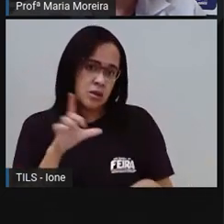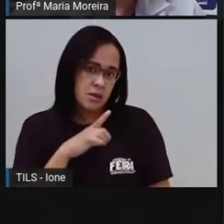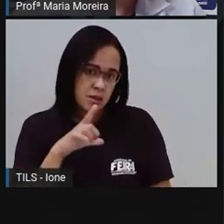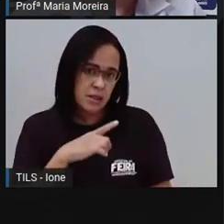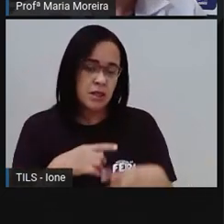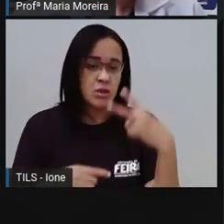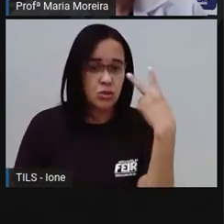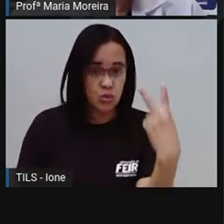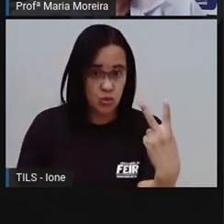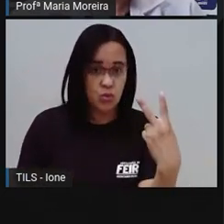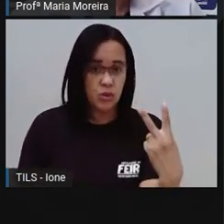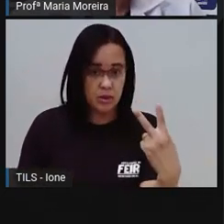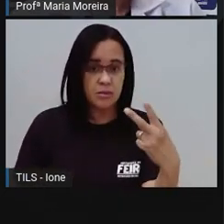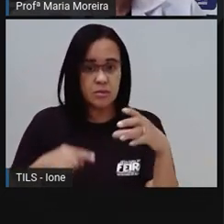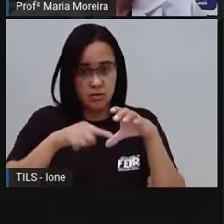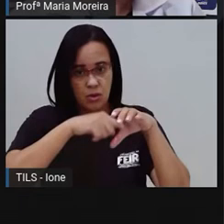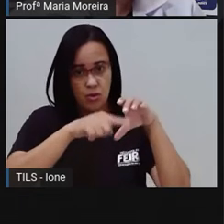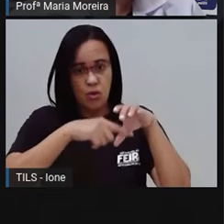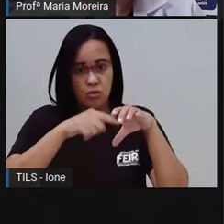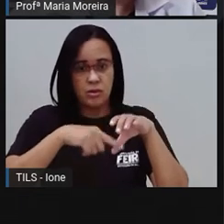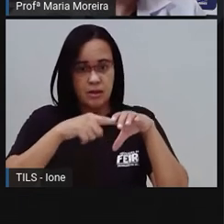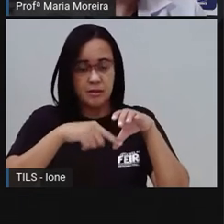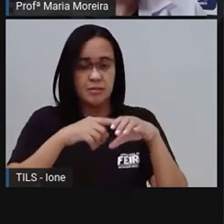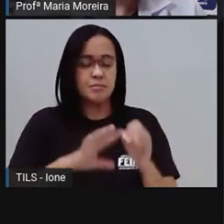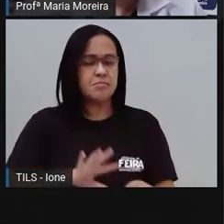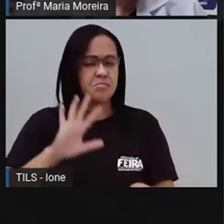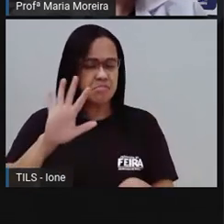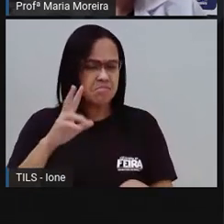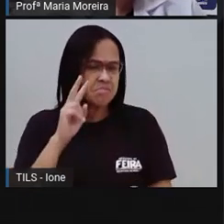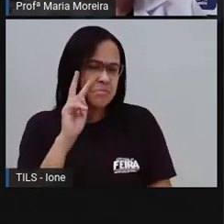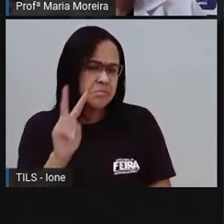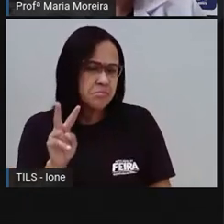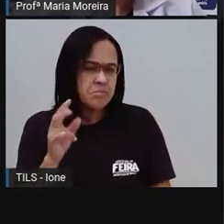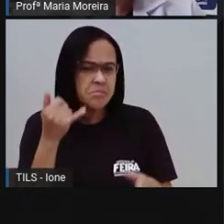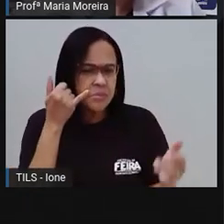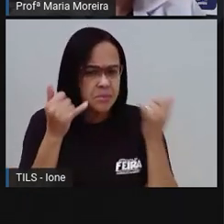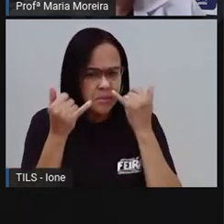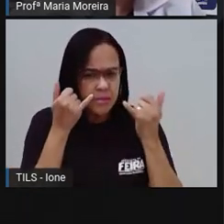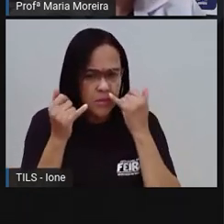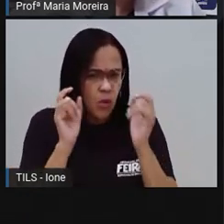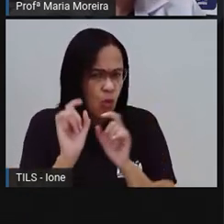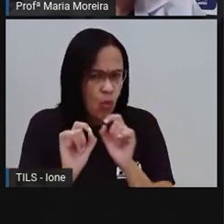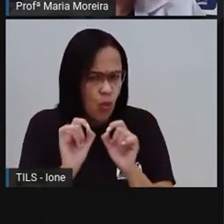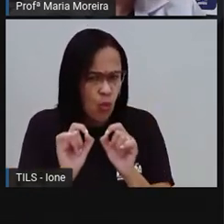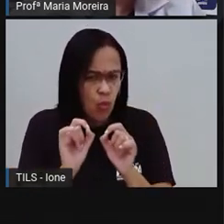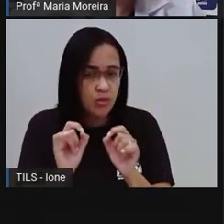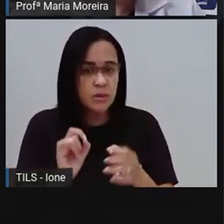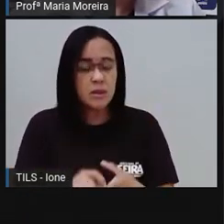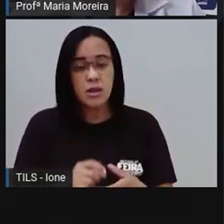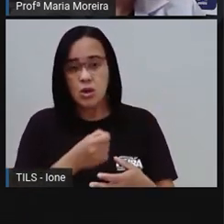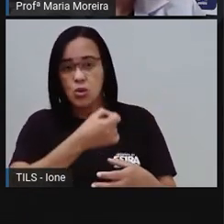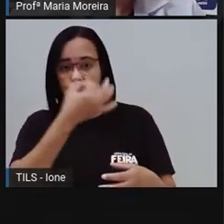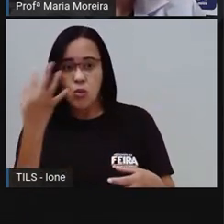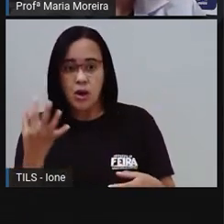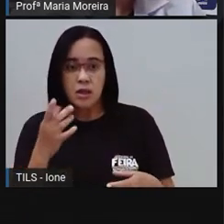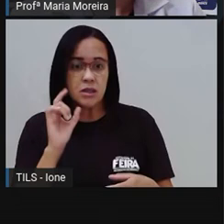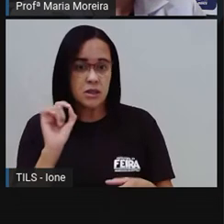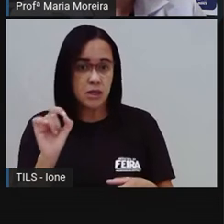Duas rodas. Qual é outra informação que a gente tem do problema? Que... Eu quero saber o quê? Quantas o quê, ó?